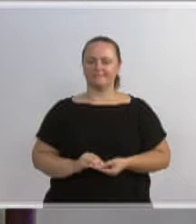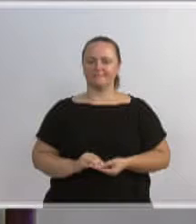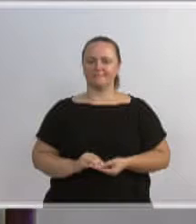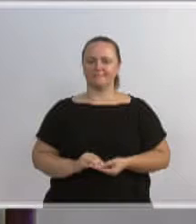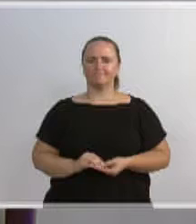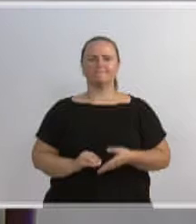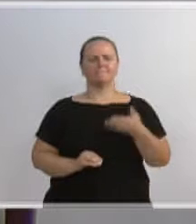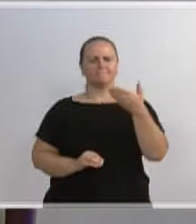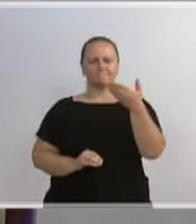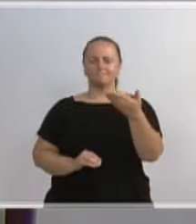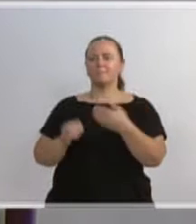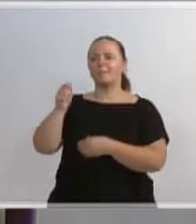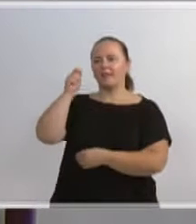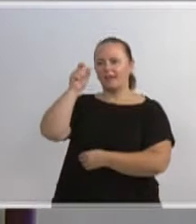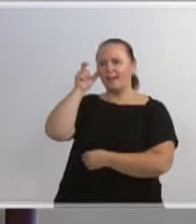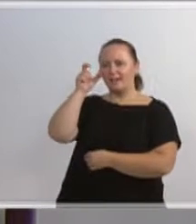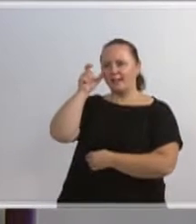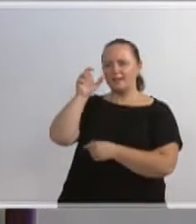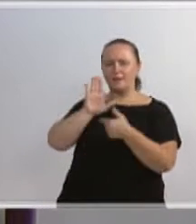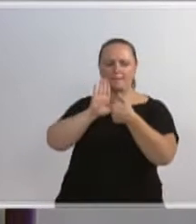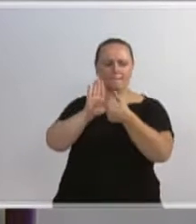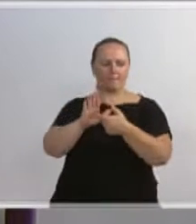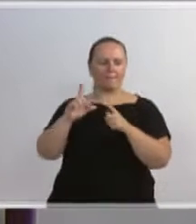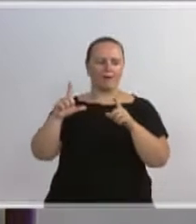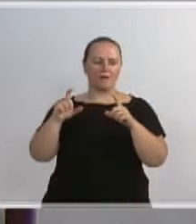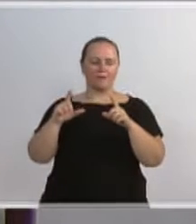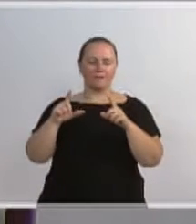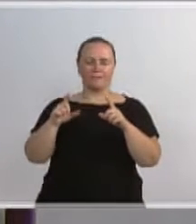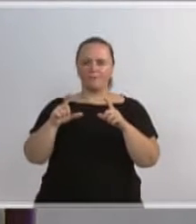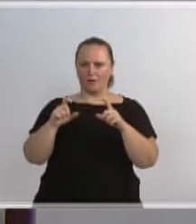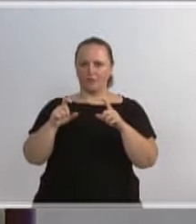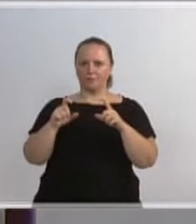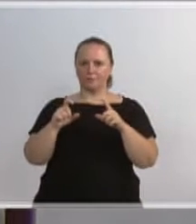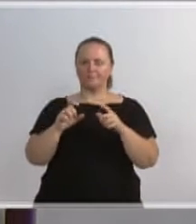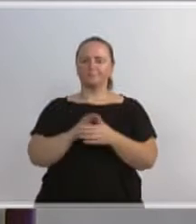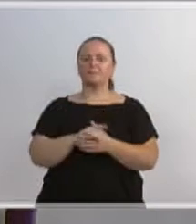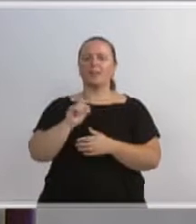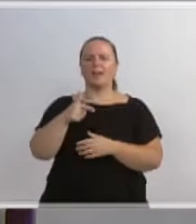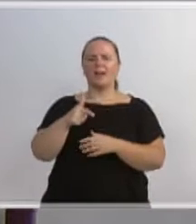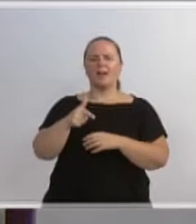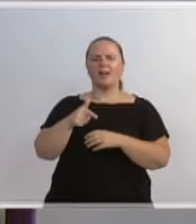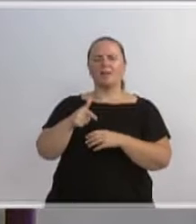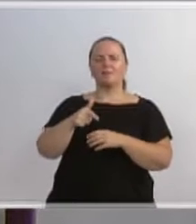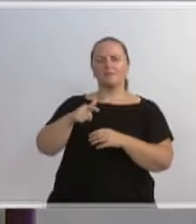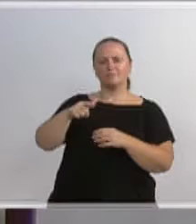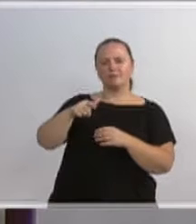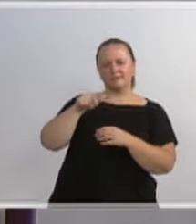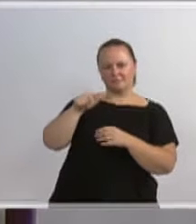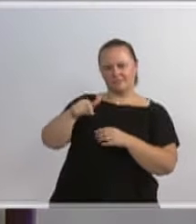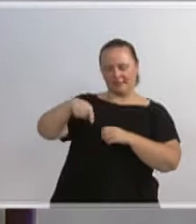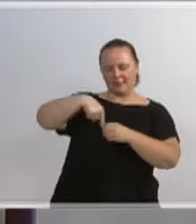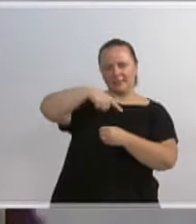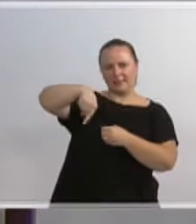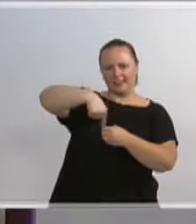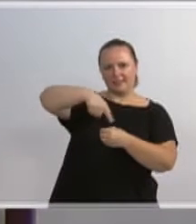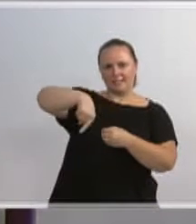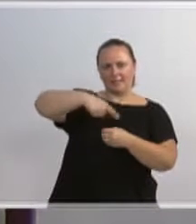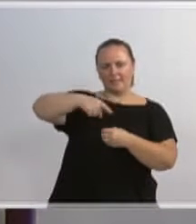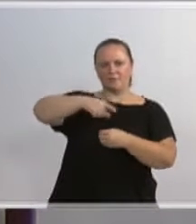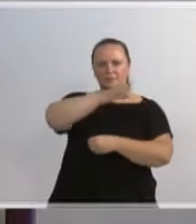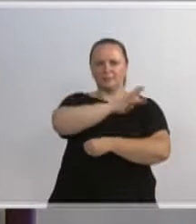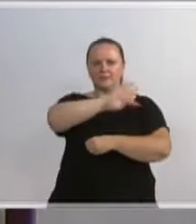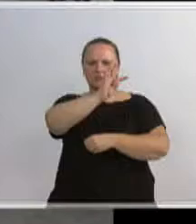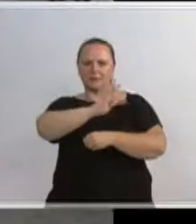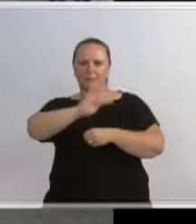Ari, se você pudesse colocar as fotos do trevo da Fortaleza Tribes, para que eu possa até estar